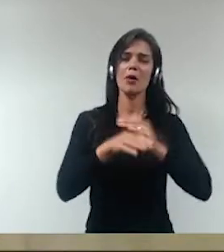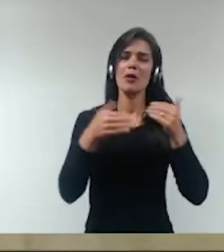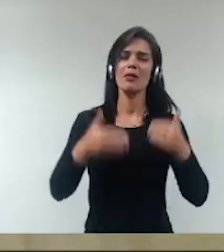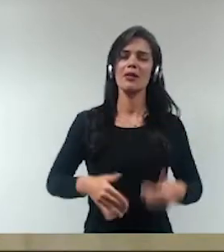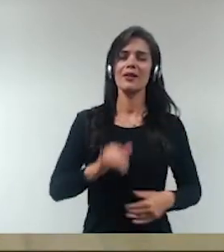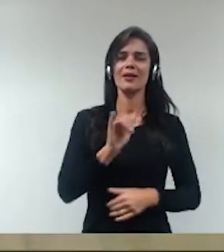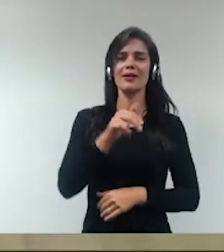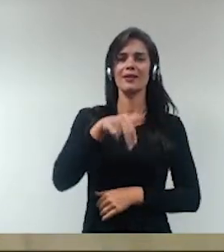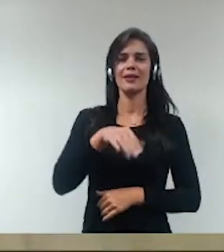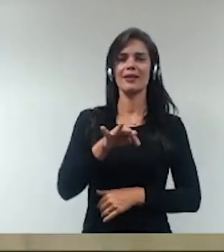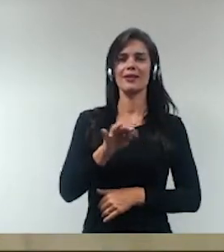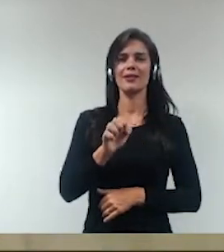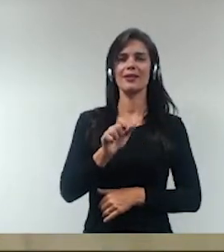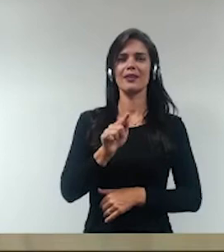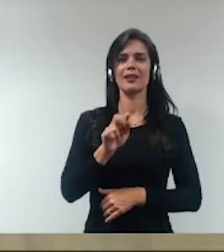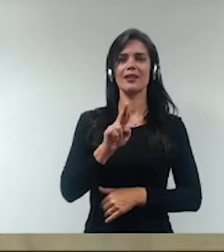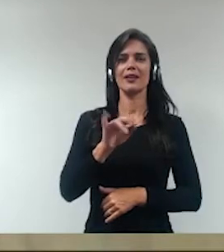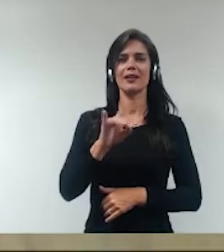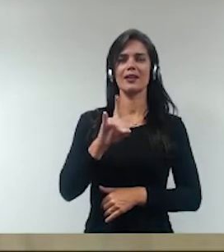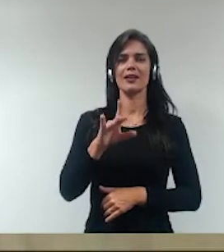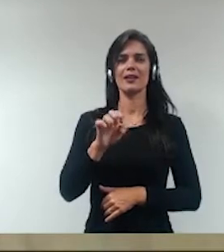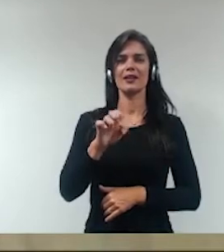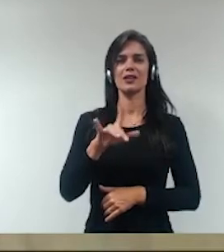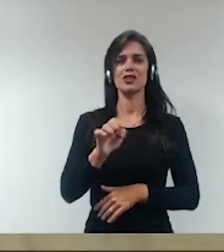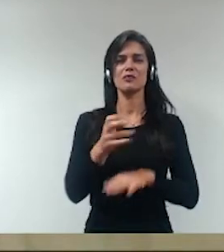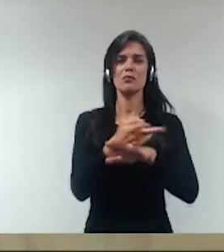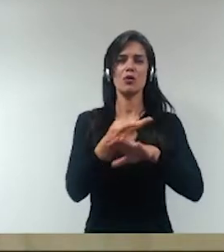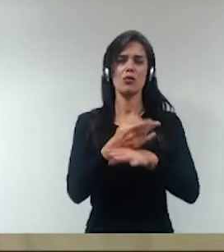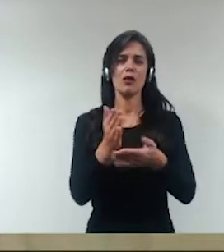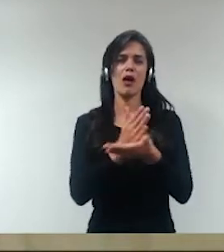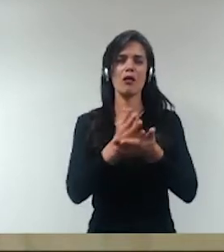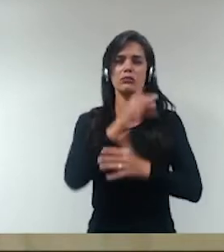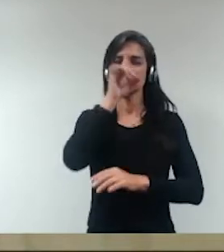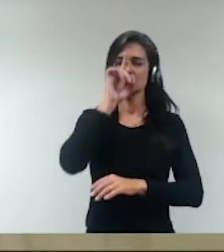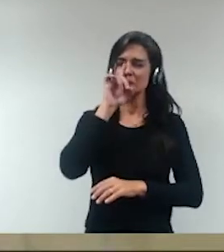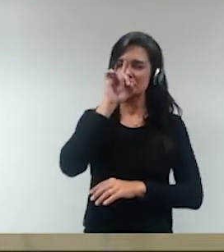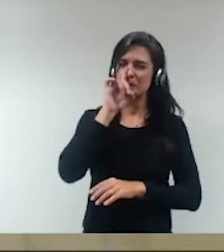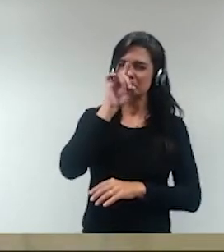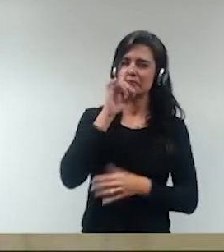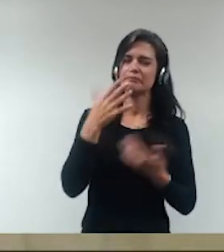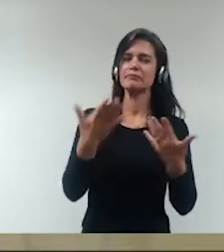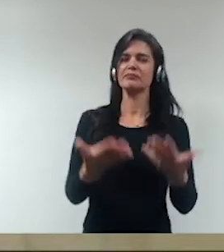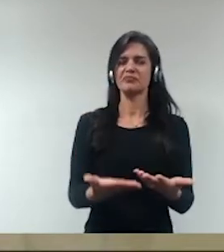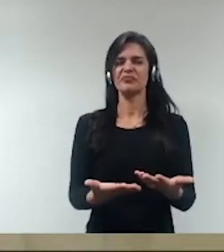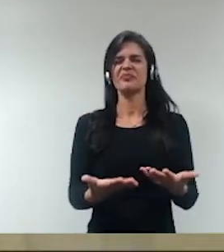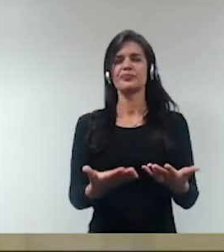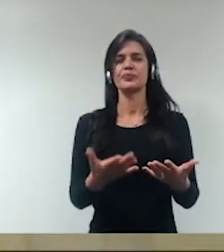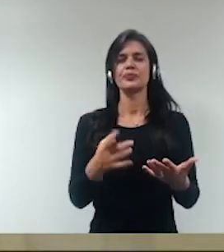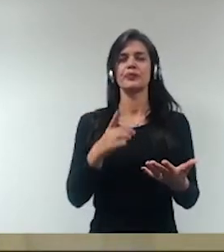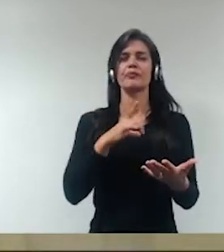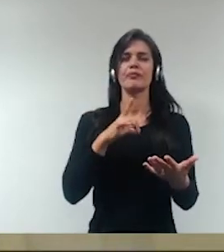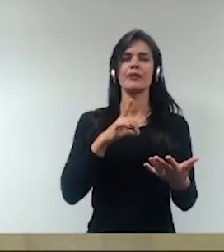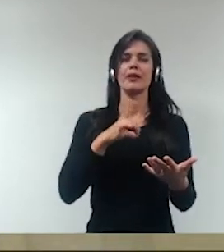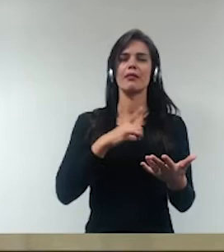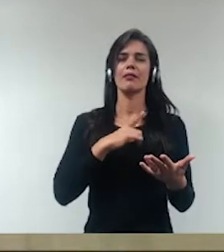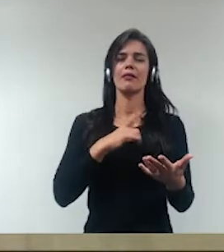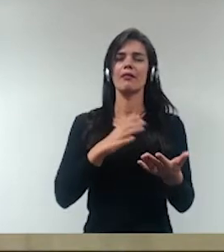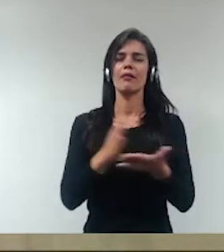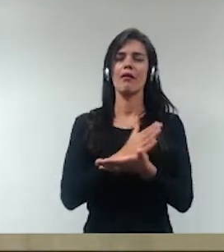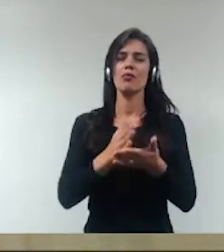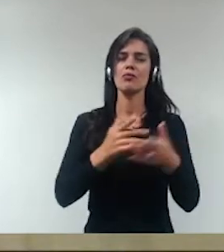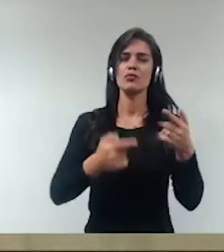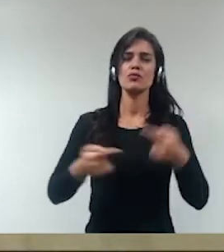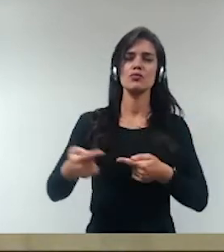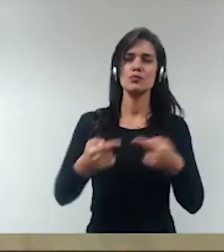pouquinho aqui, né, a otimização de riscos é sempre voltada à implementação de políticas públicas